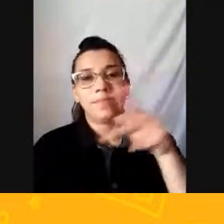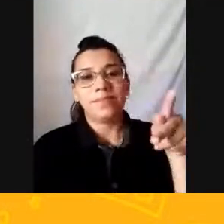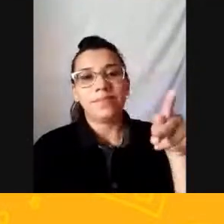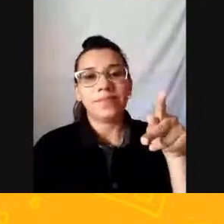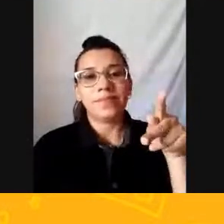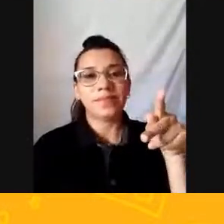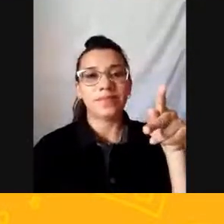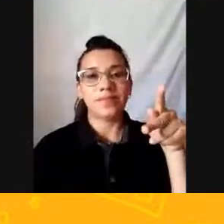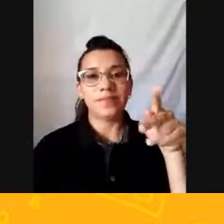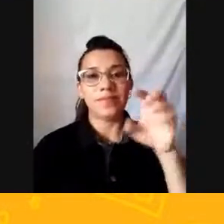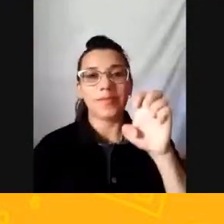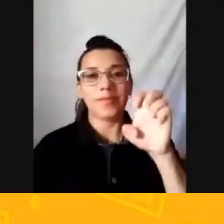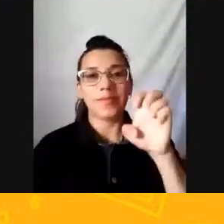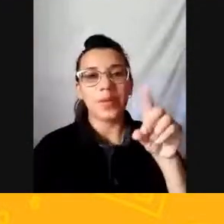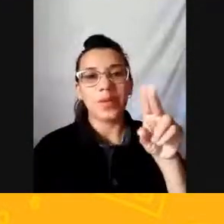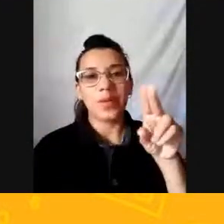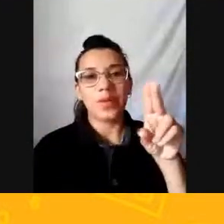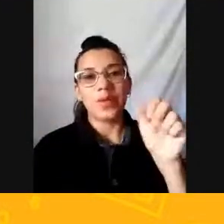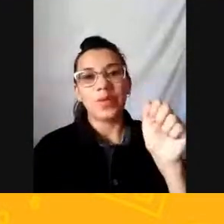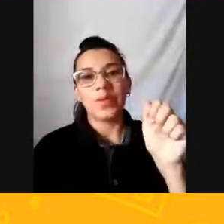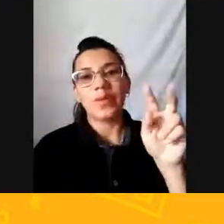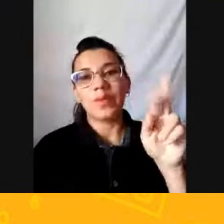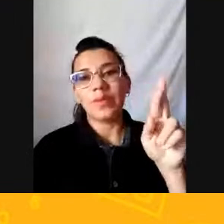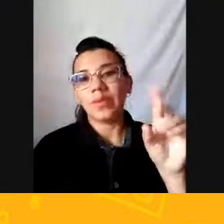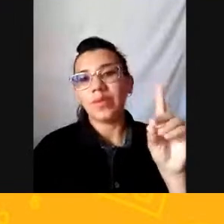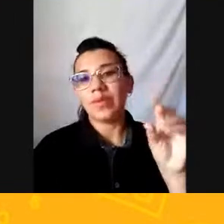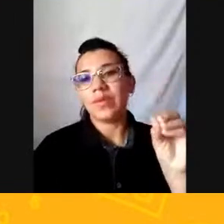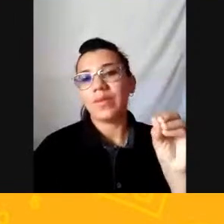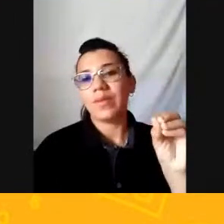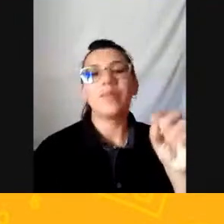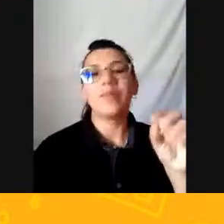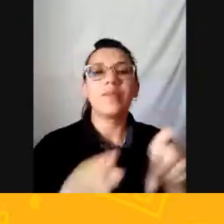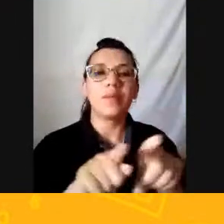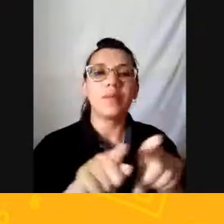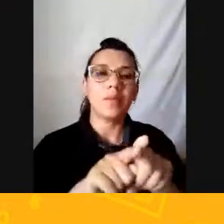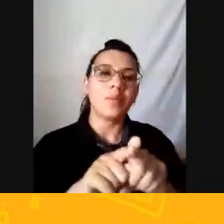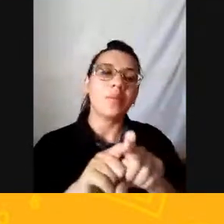de português Aqui do Tô de Casa no Enem O Aldeon O Gabriel